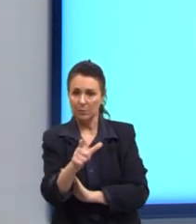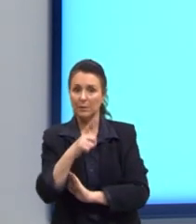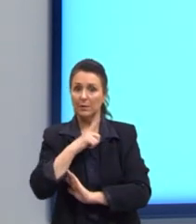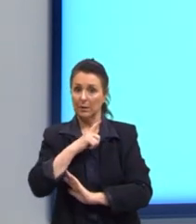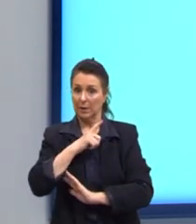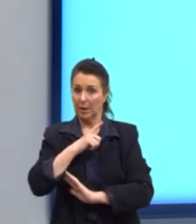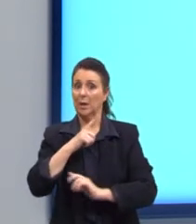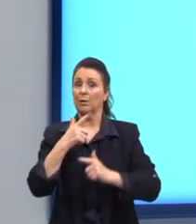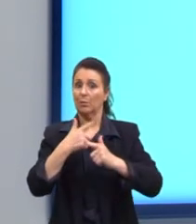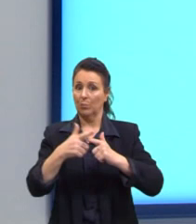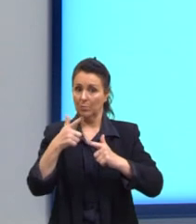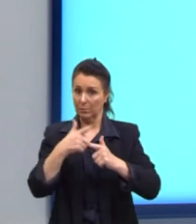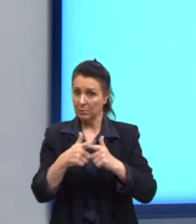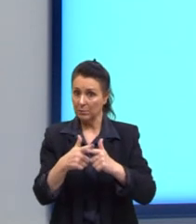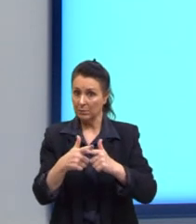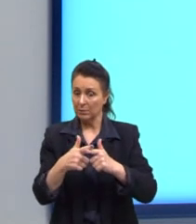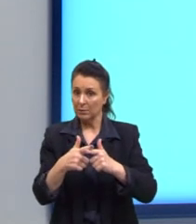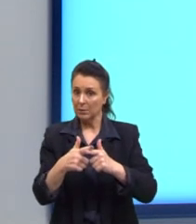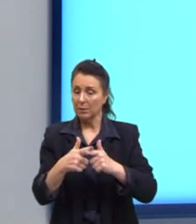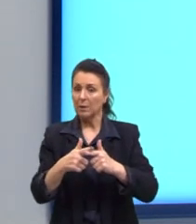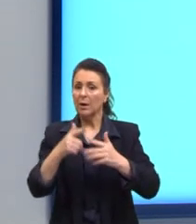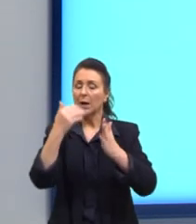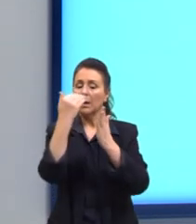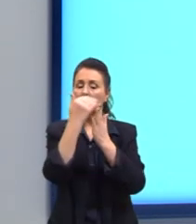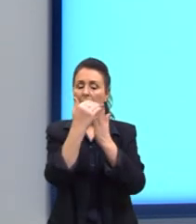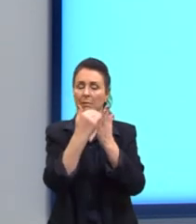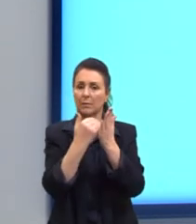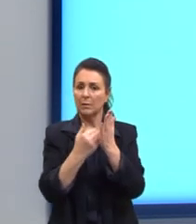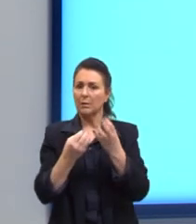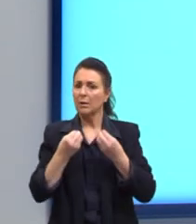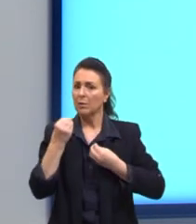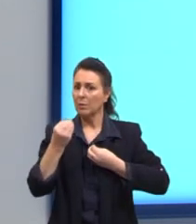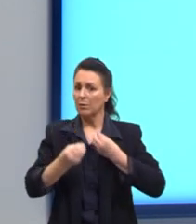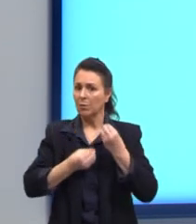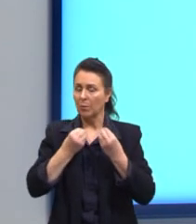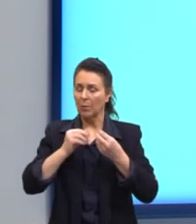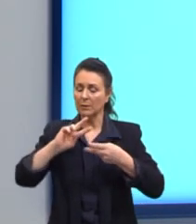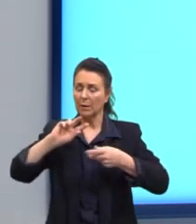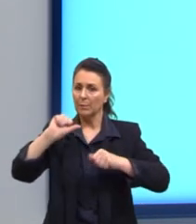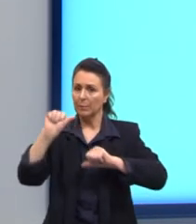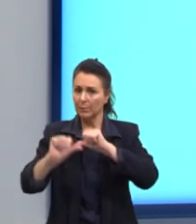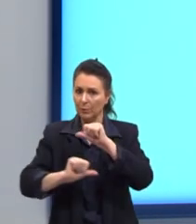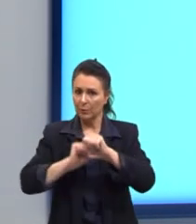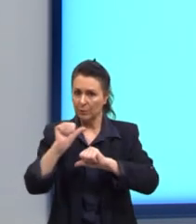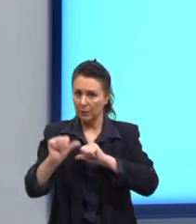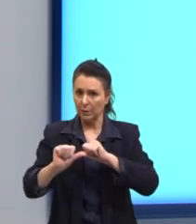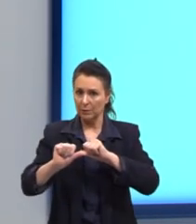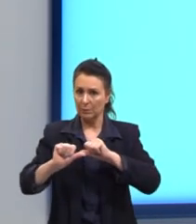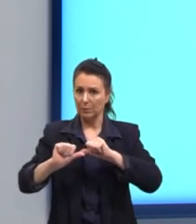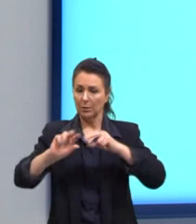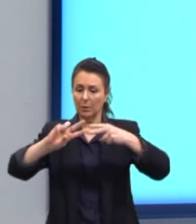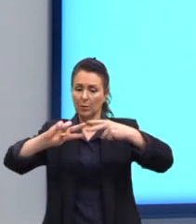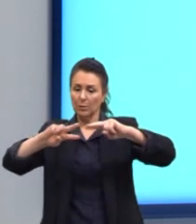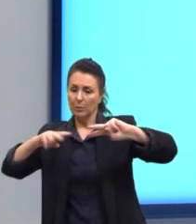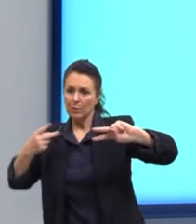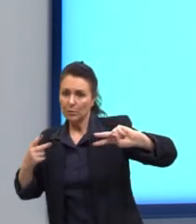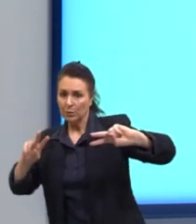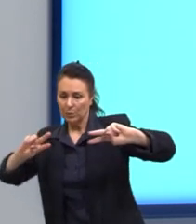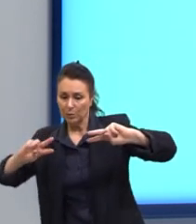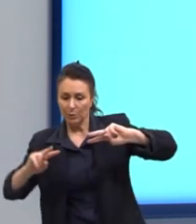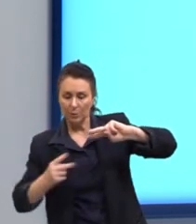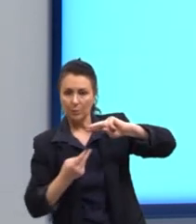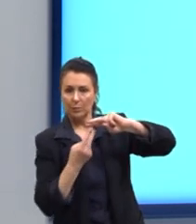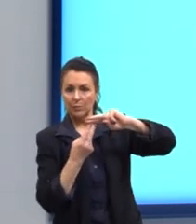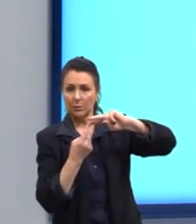astrocitoma policítico é classificada como? Então, essa alteração aqui, que o gene se quebra e parte dele se funde a outro,